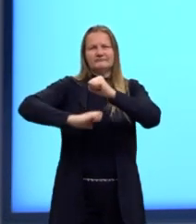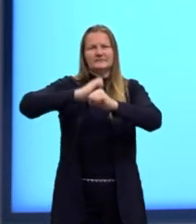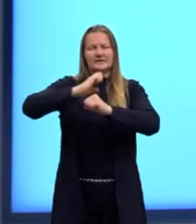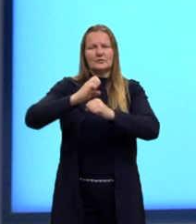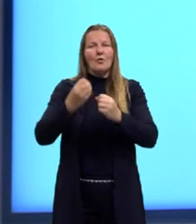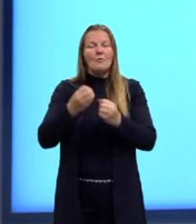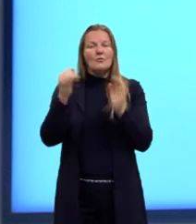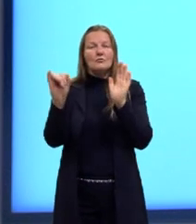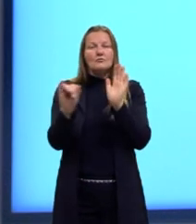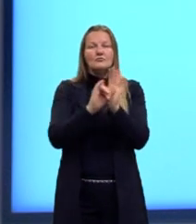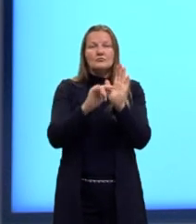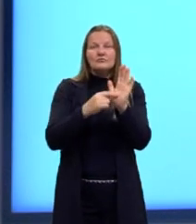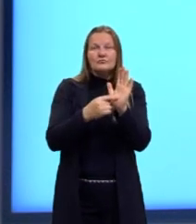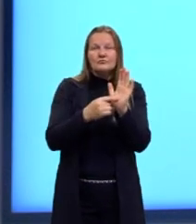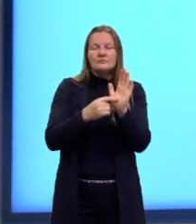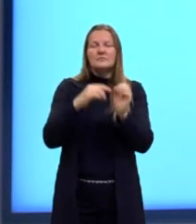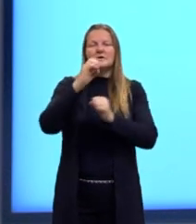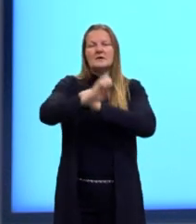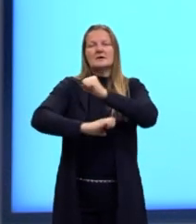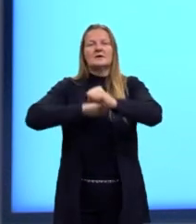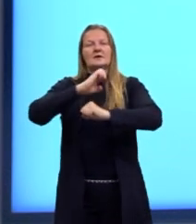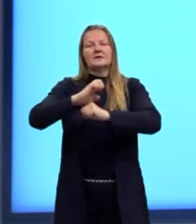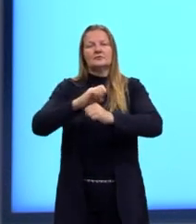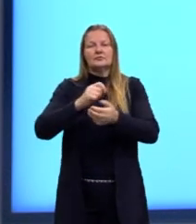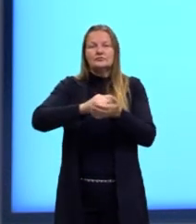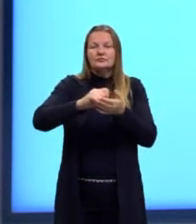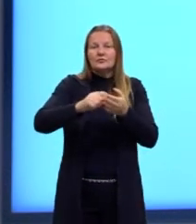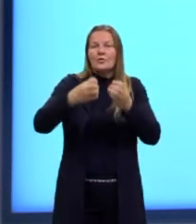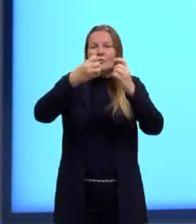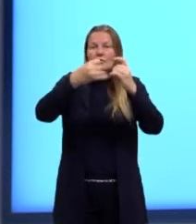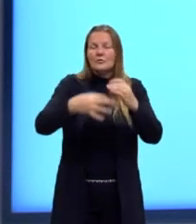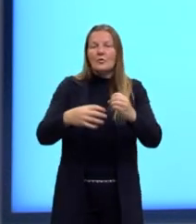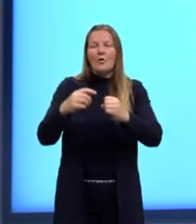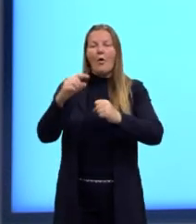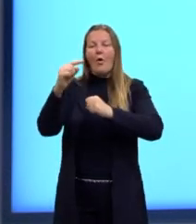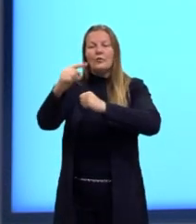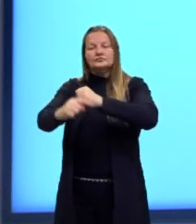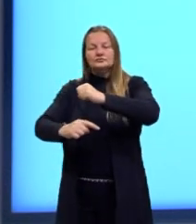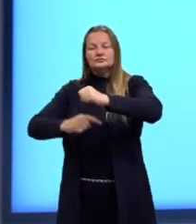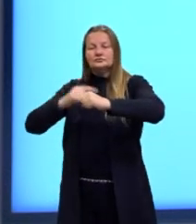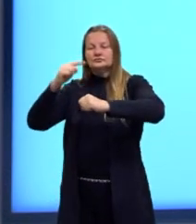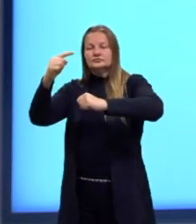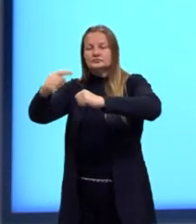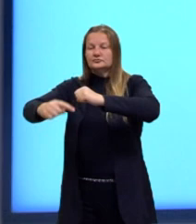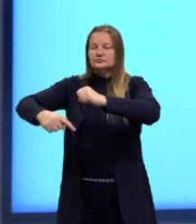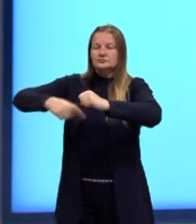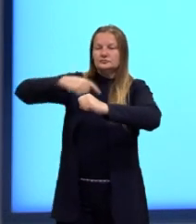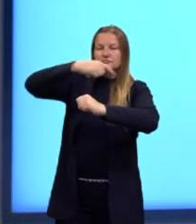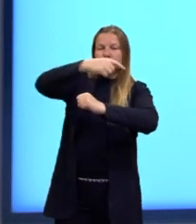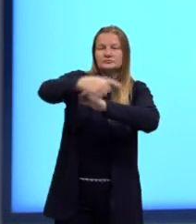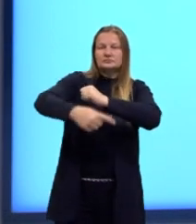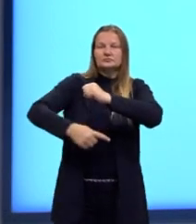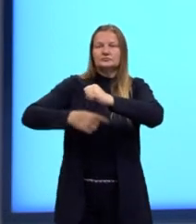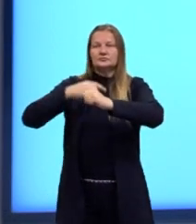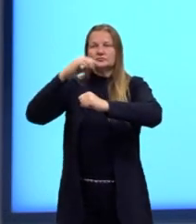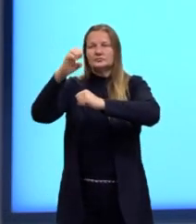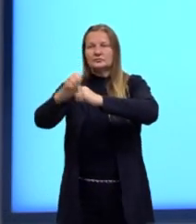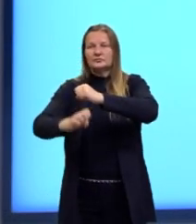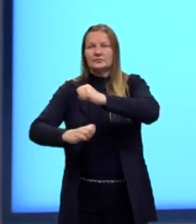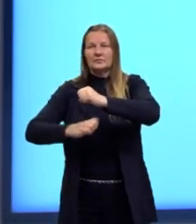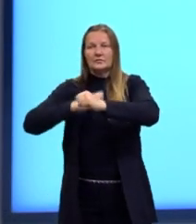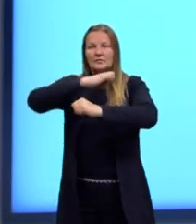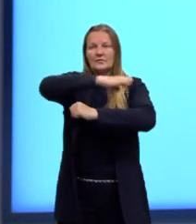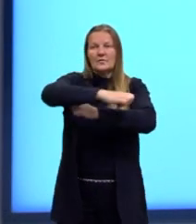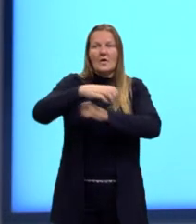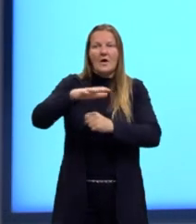para identificar os elétrons e descrever, então, os orbitais atômicos, para dizer, então, em qual região eles vão estar, tá?